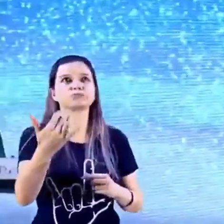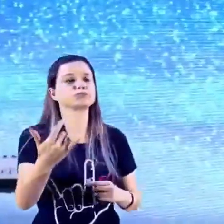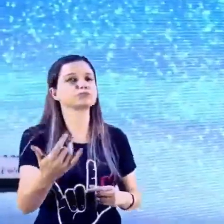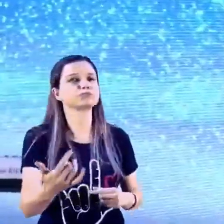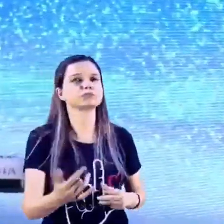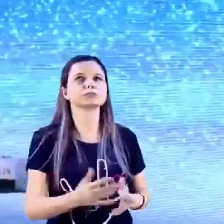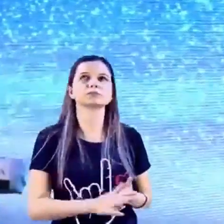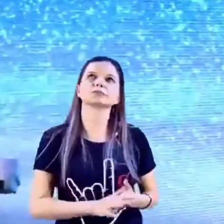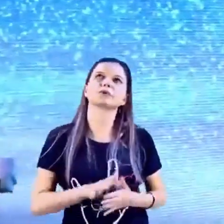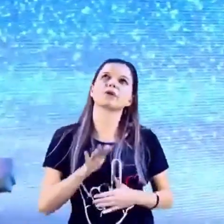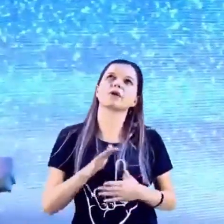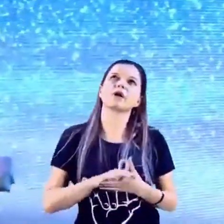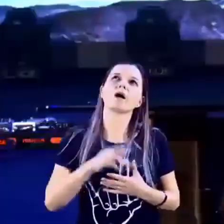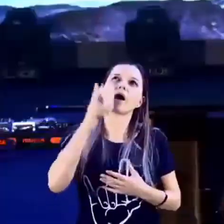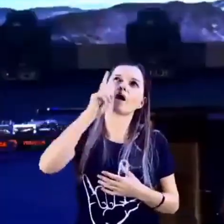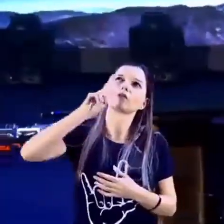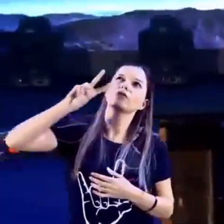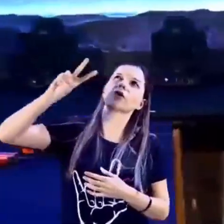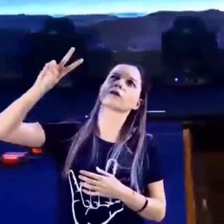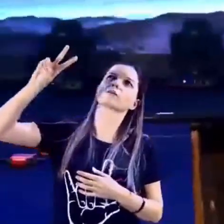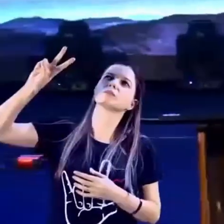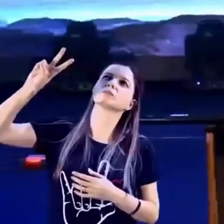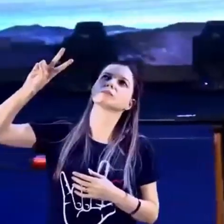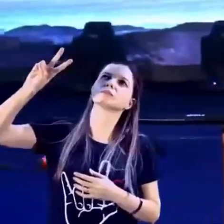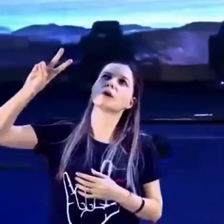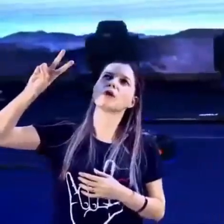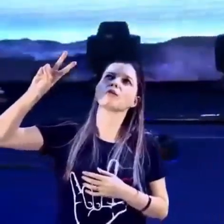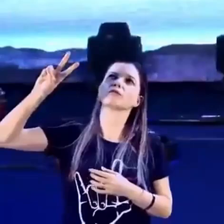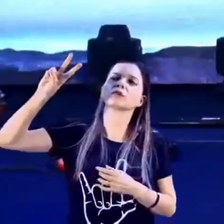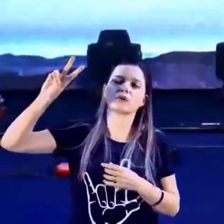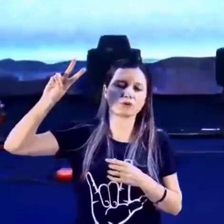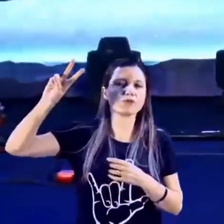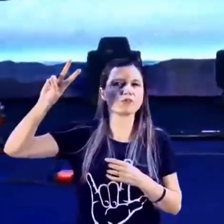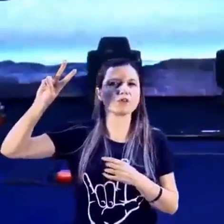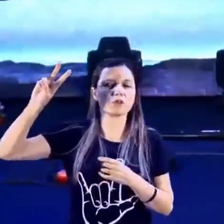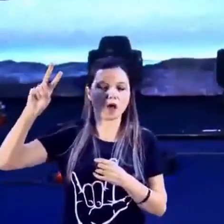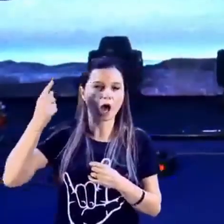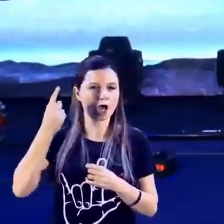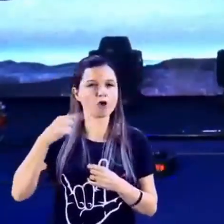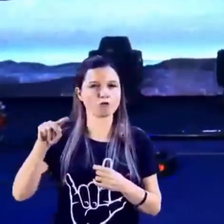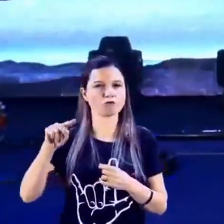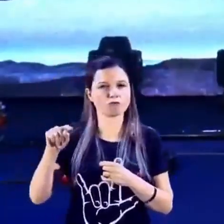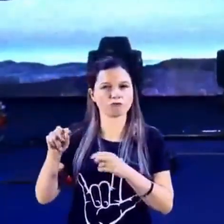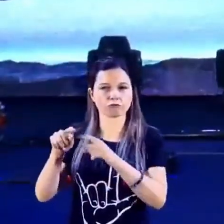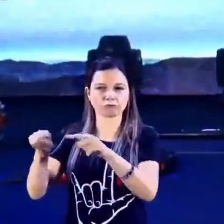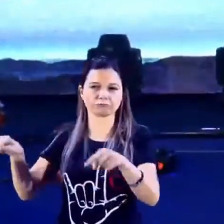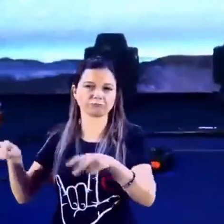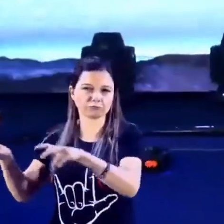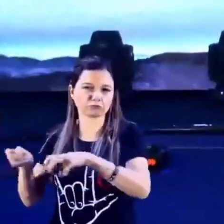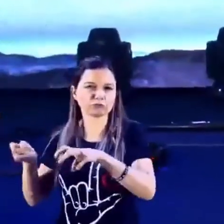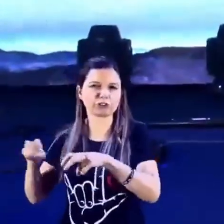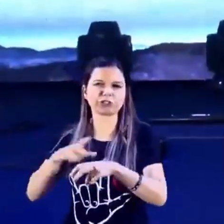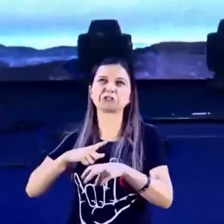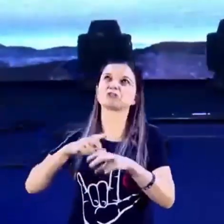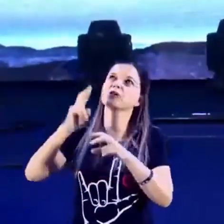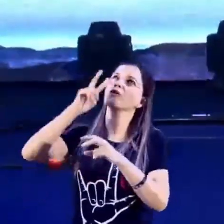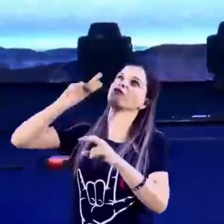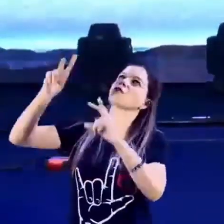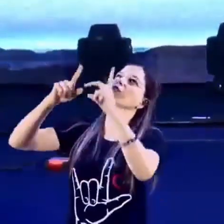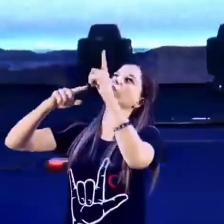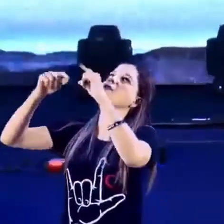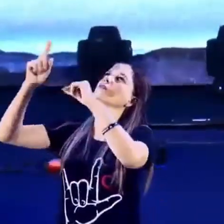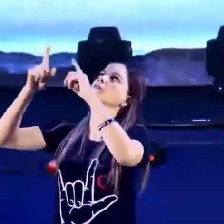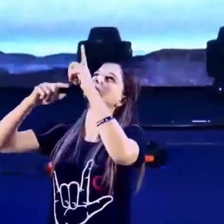já fiquei... Se você não teve a oportunidade, um dia que você for em um sítio, em um lugar bem longe, olha para o céu e você vai ver o número de estrelas. Por que Deus fez